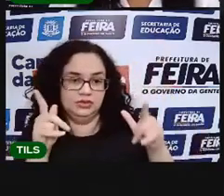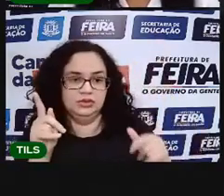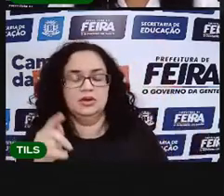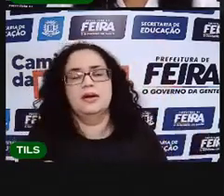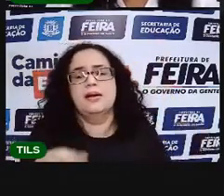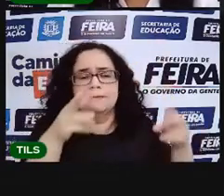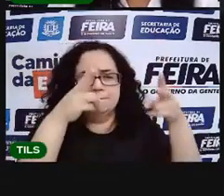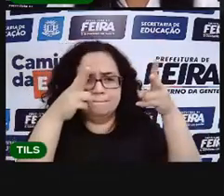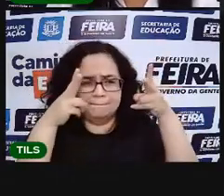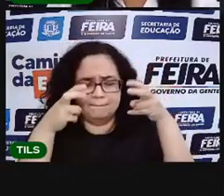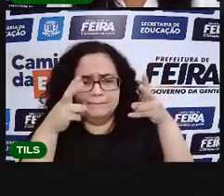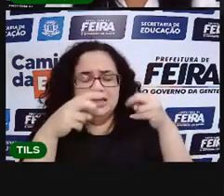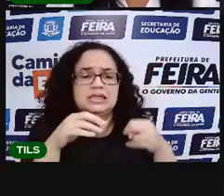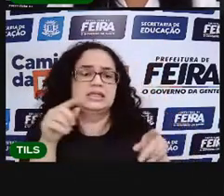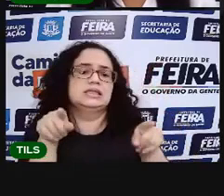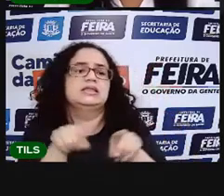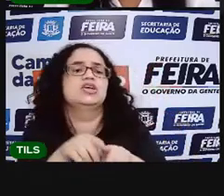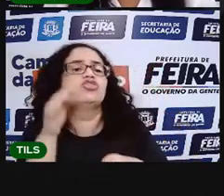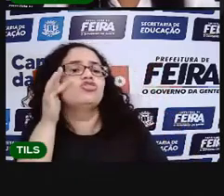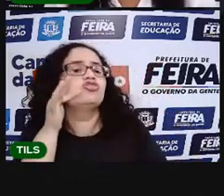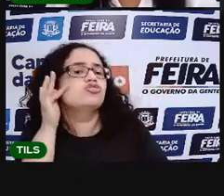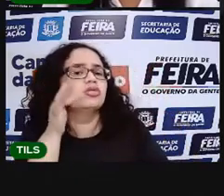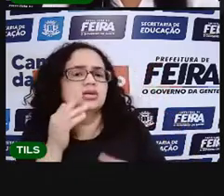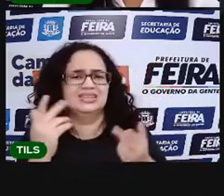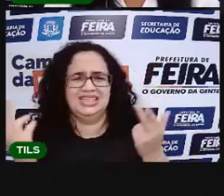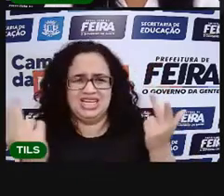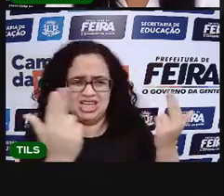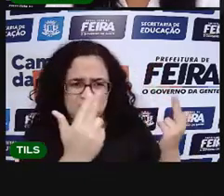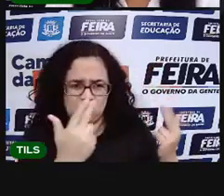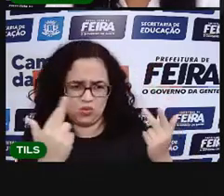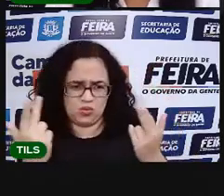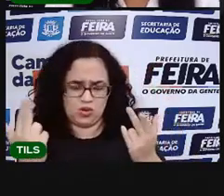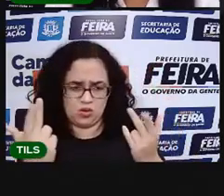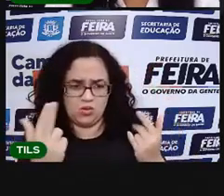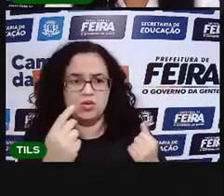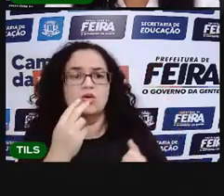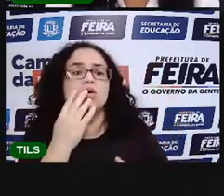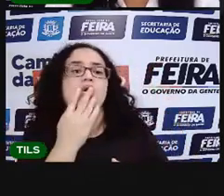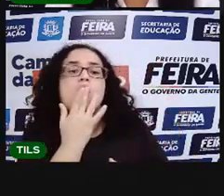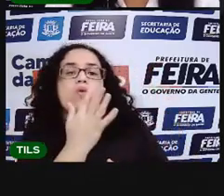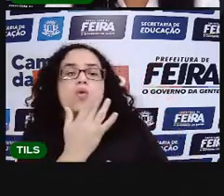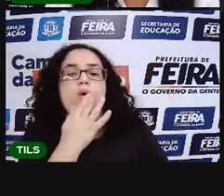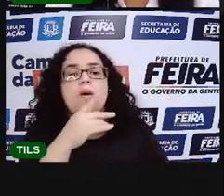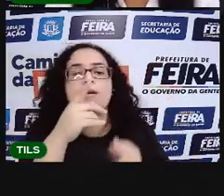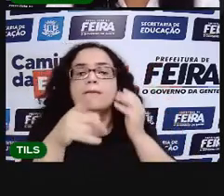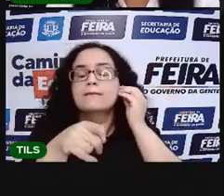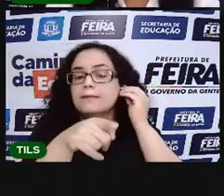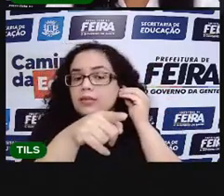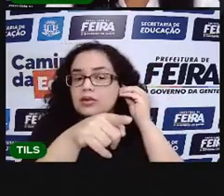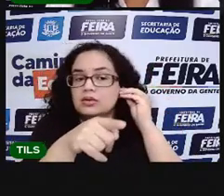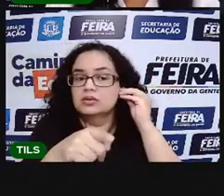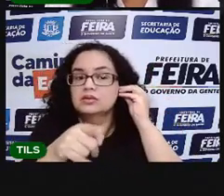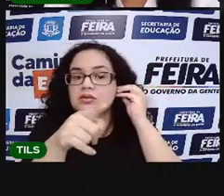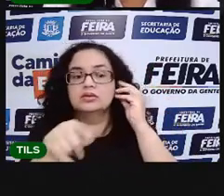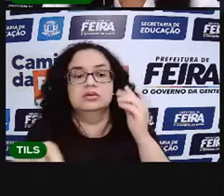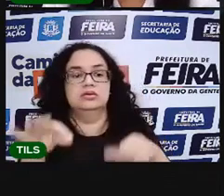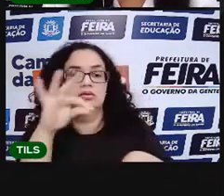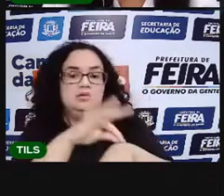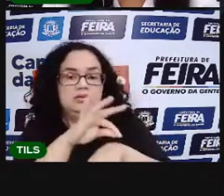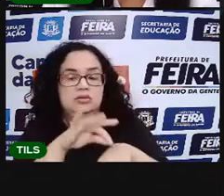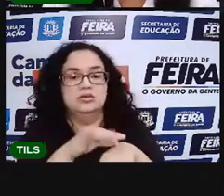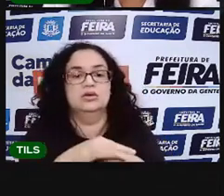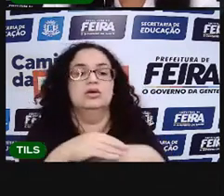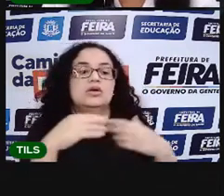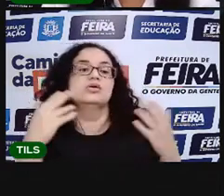perceberam que tem frutas da mesma cor? Olha o morango. E se a gente fosse classificar